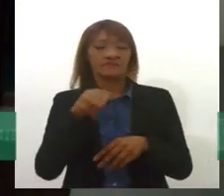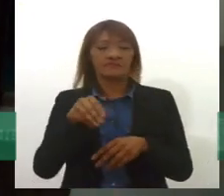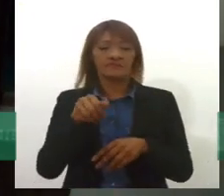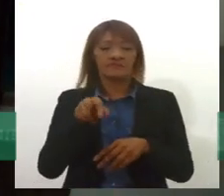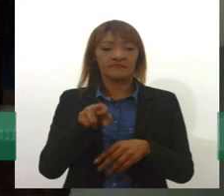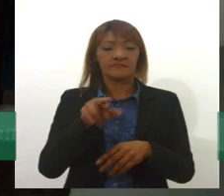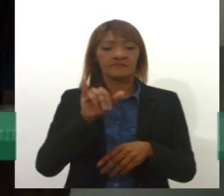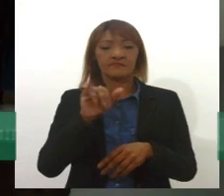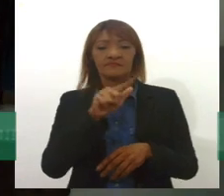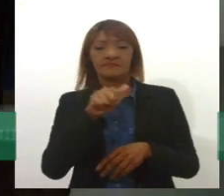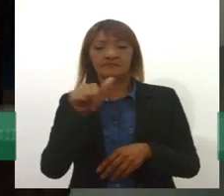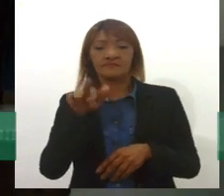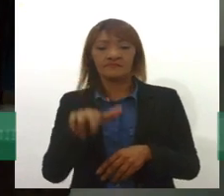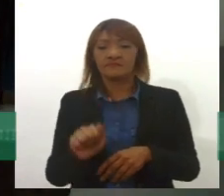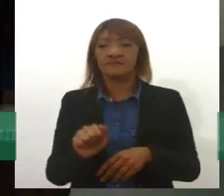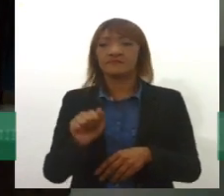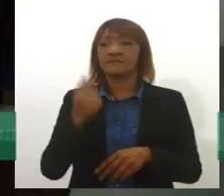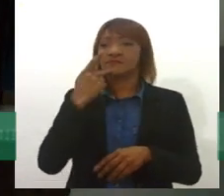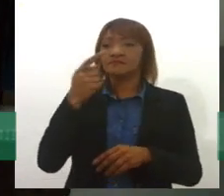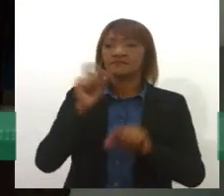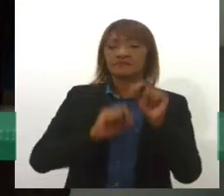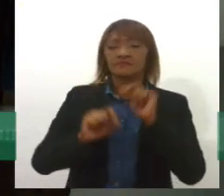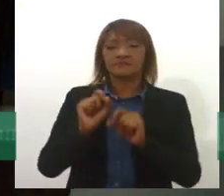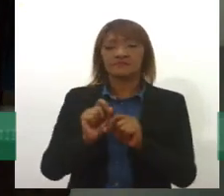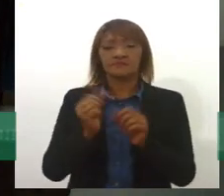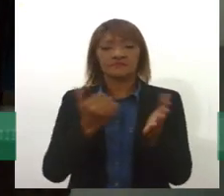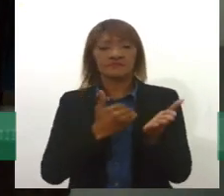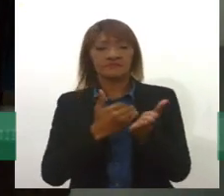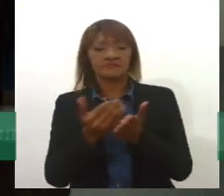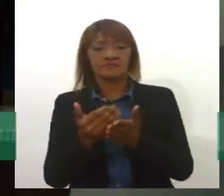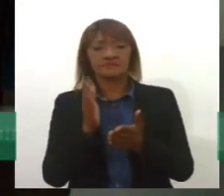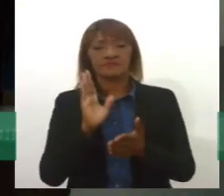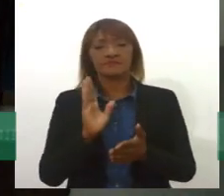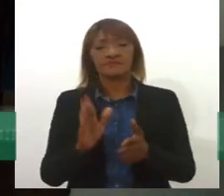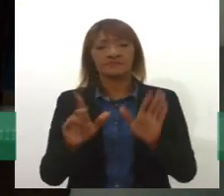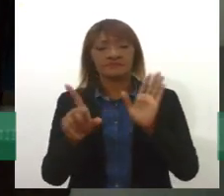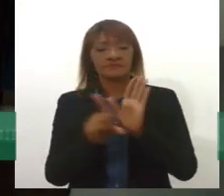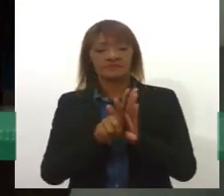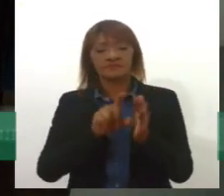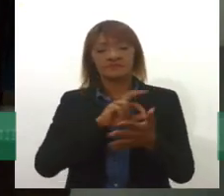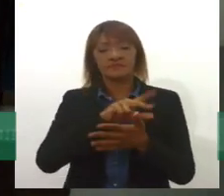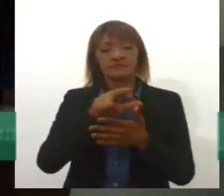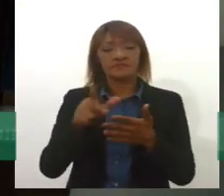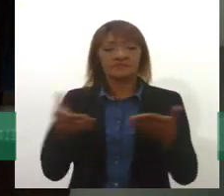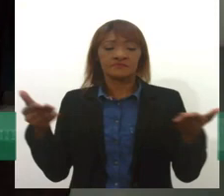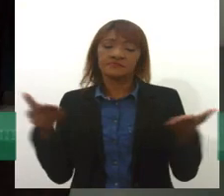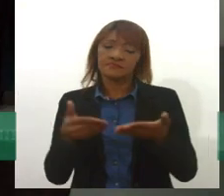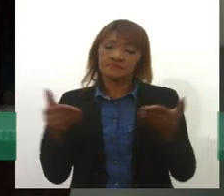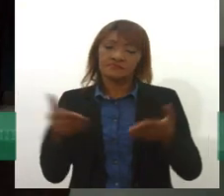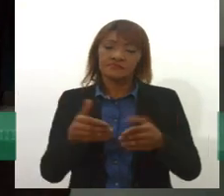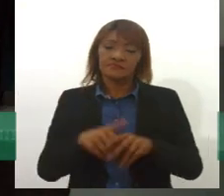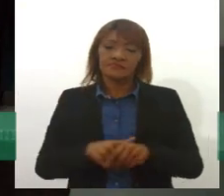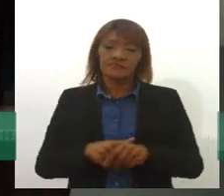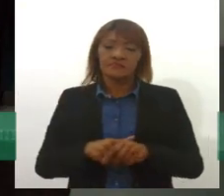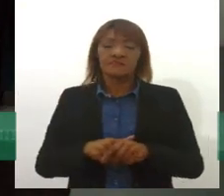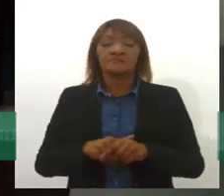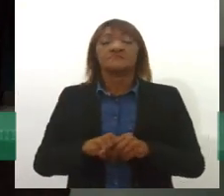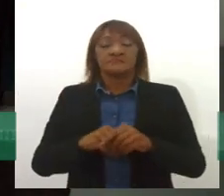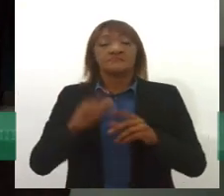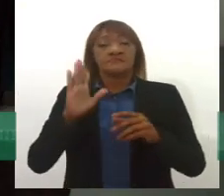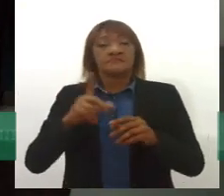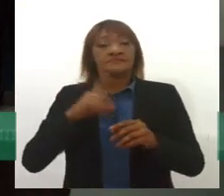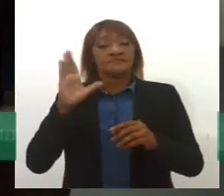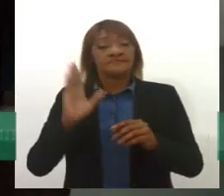Como eu falei no início do programa, entre as iniciativas de legislações mais recentes, está tramitando no Congresso Nacional o